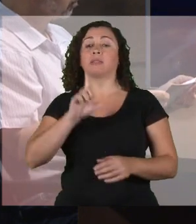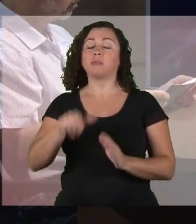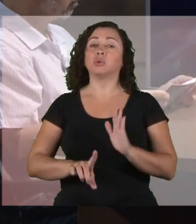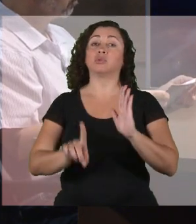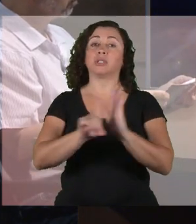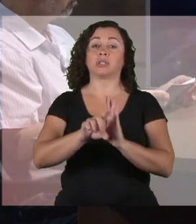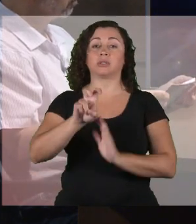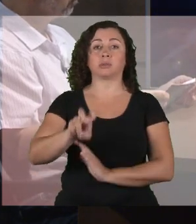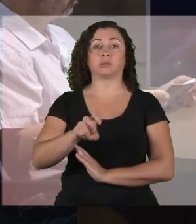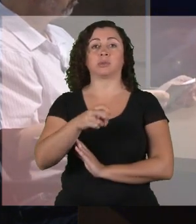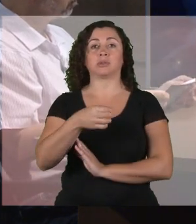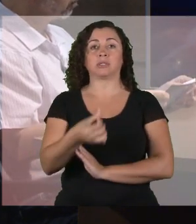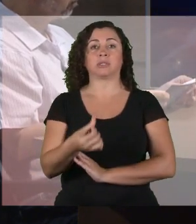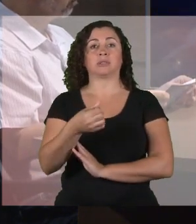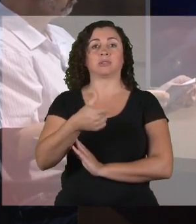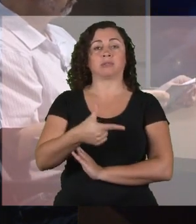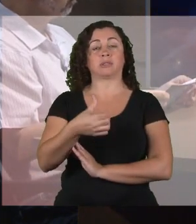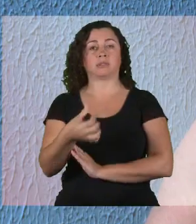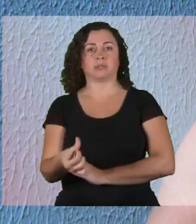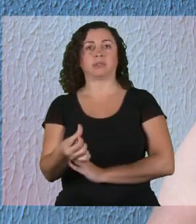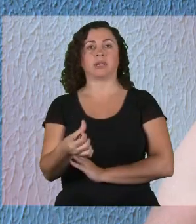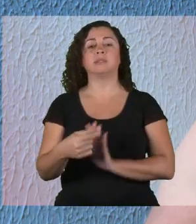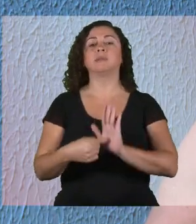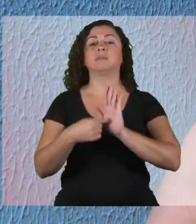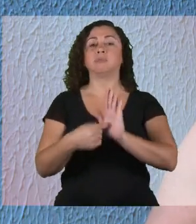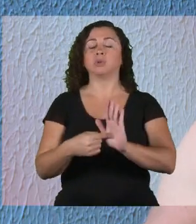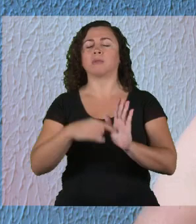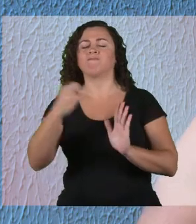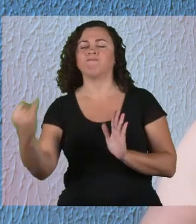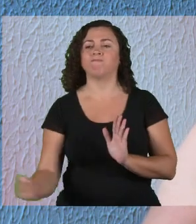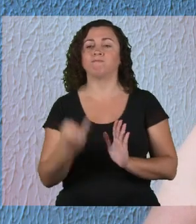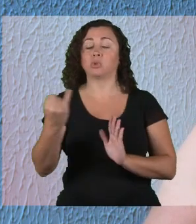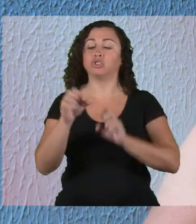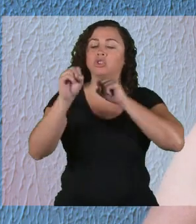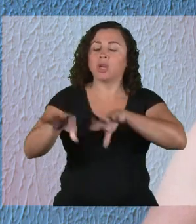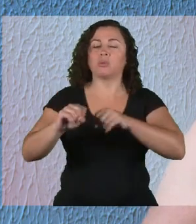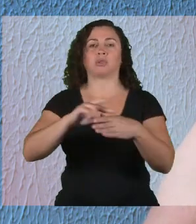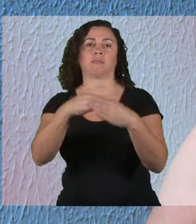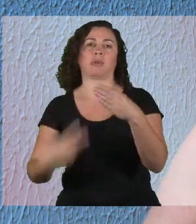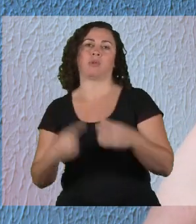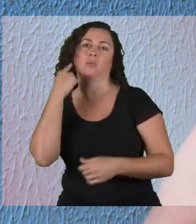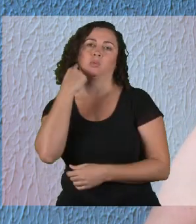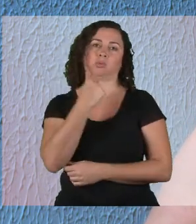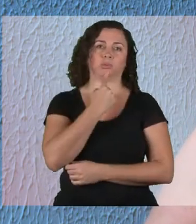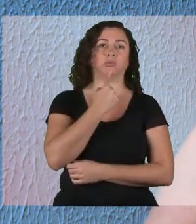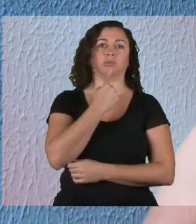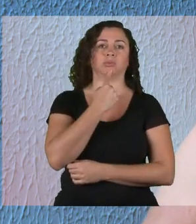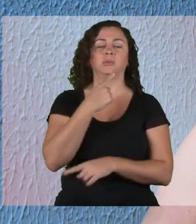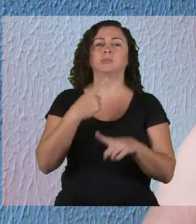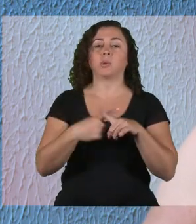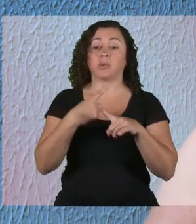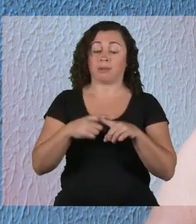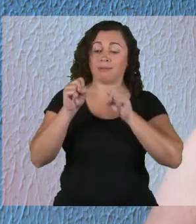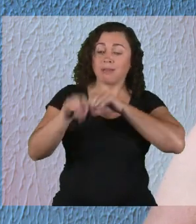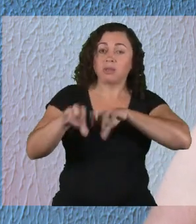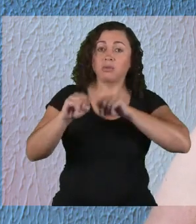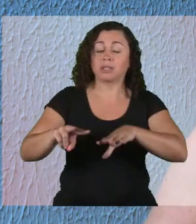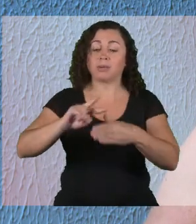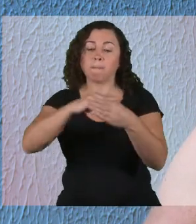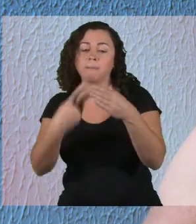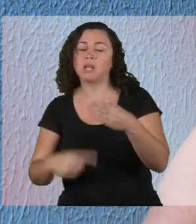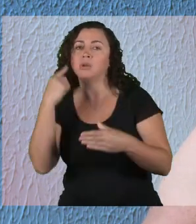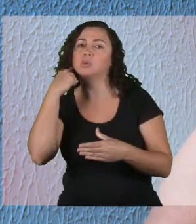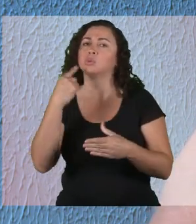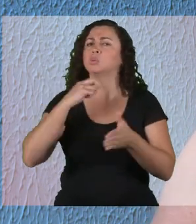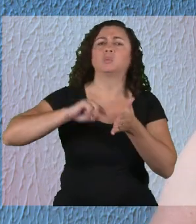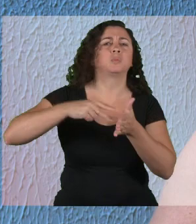.626, garante a educação bilíngue para os surdos. Ou seja, a educação bilíngue para os surdos é